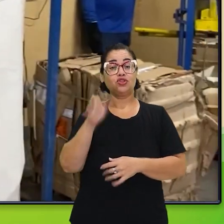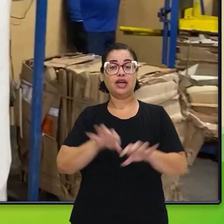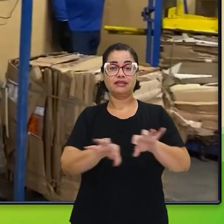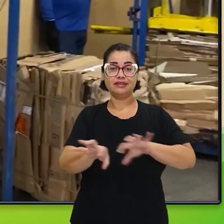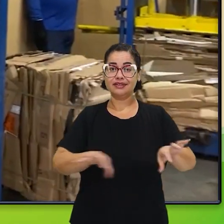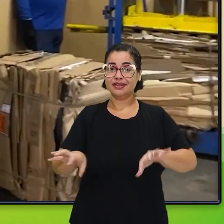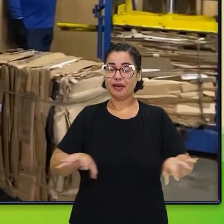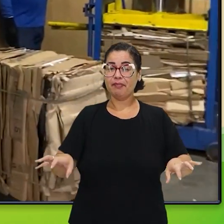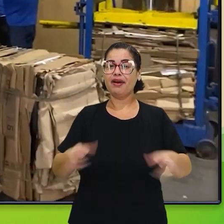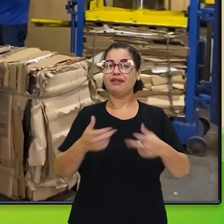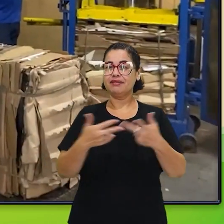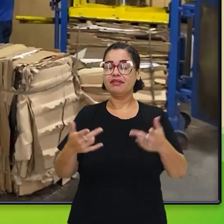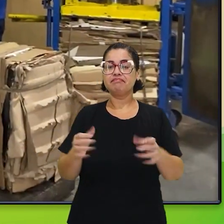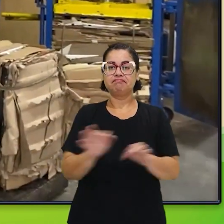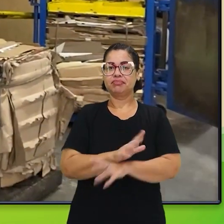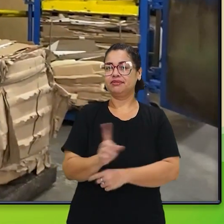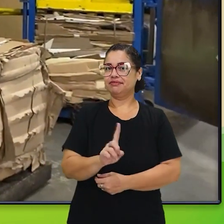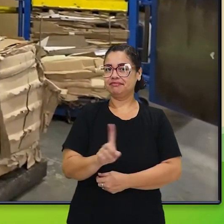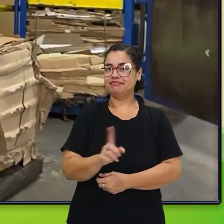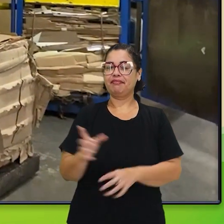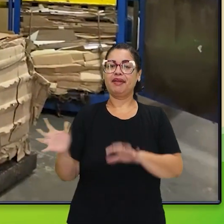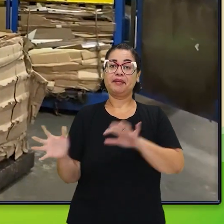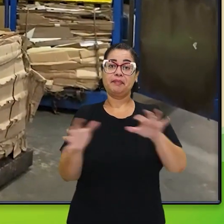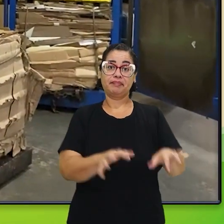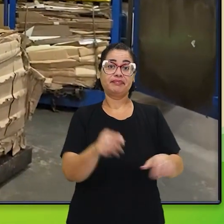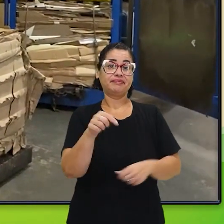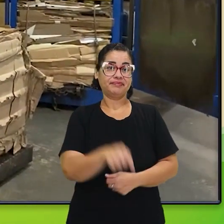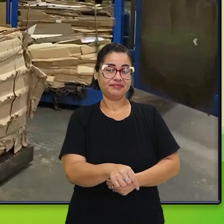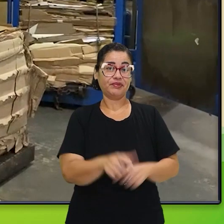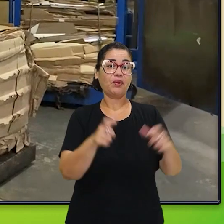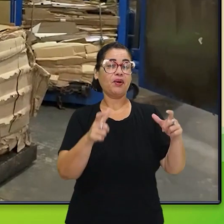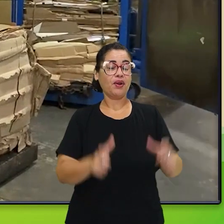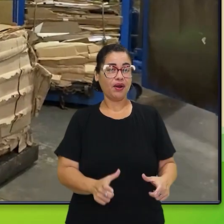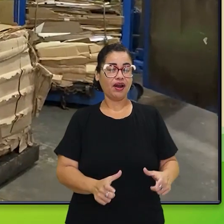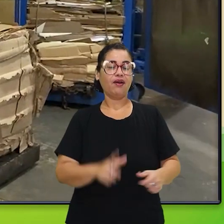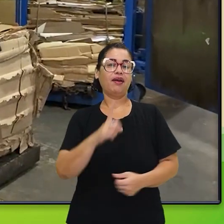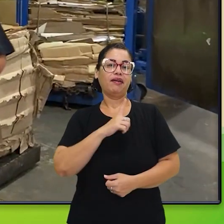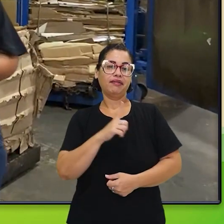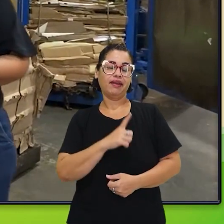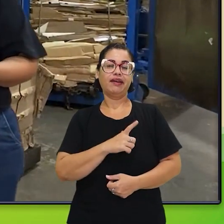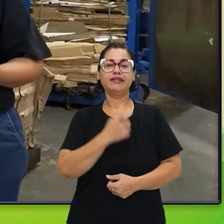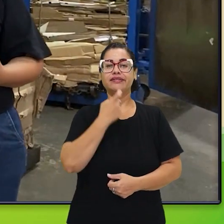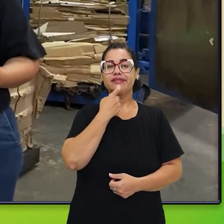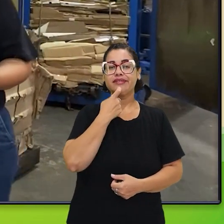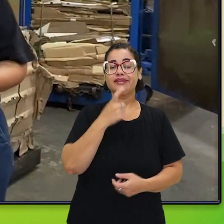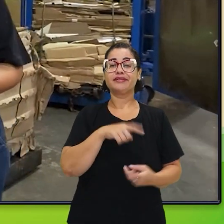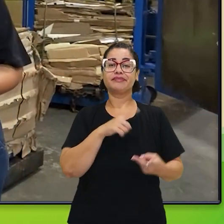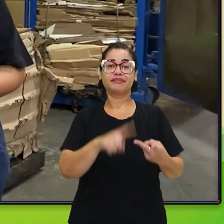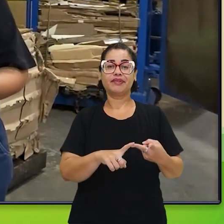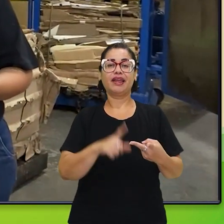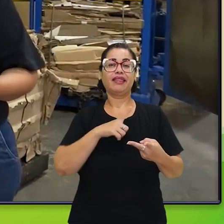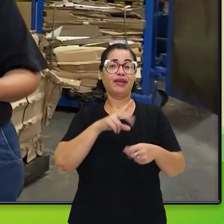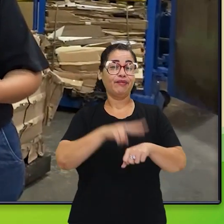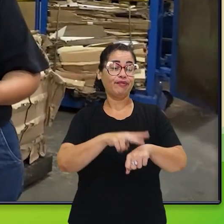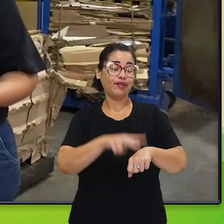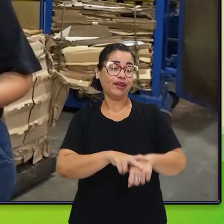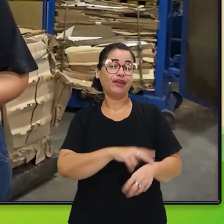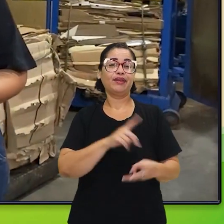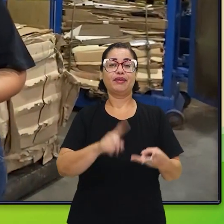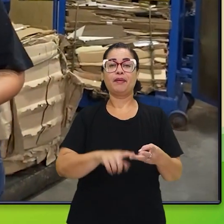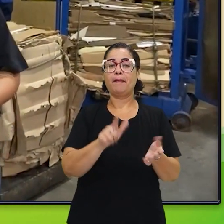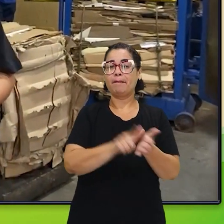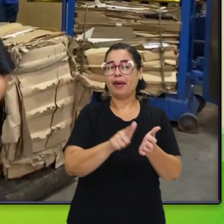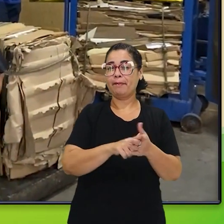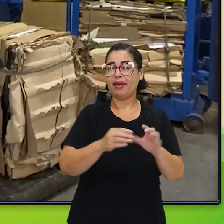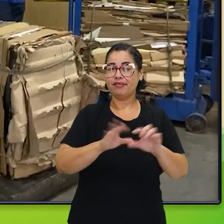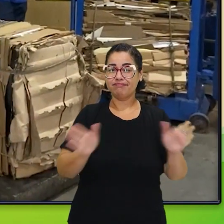não termina não, vem pra cá. Nesse local nós temos pets, nós temos os vidros, nós temos o papelão,